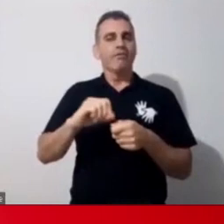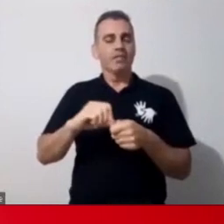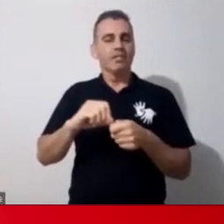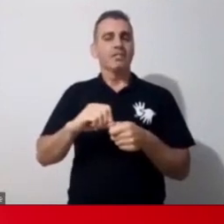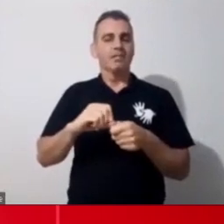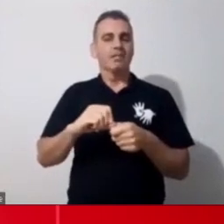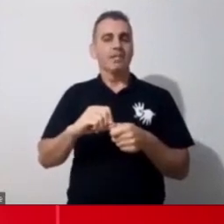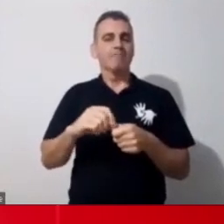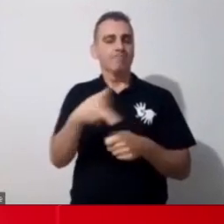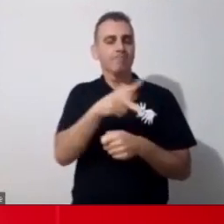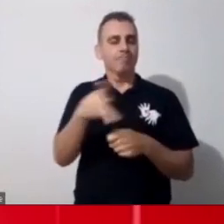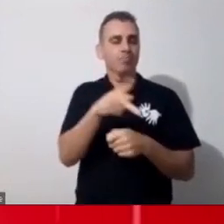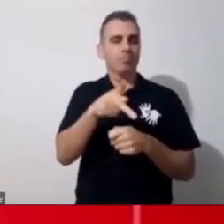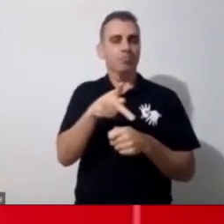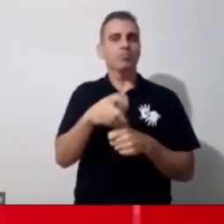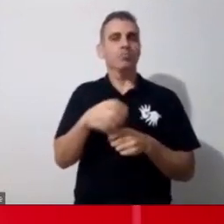e representando, né,